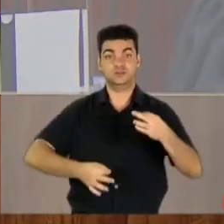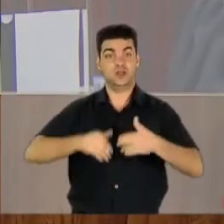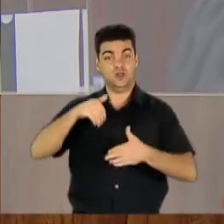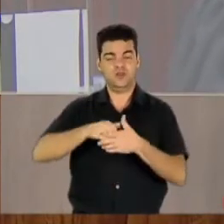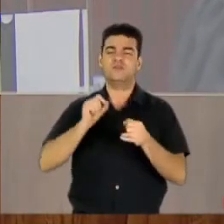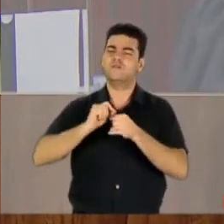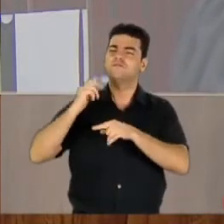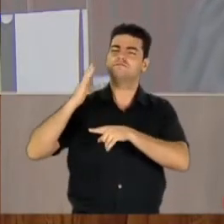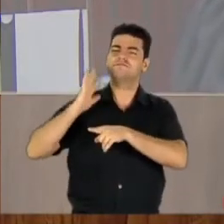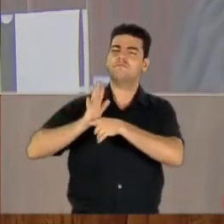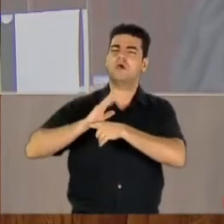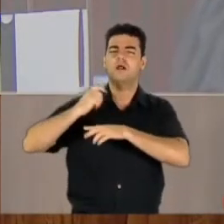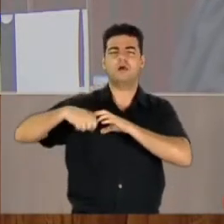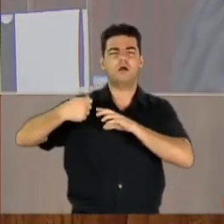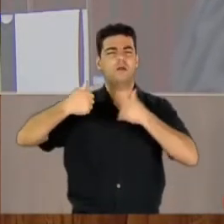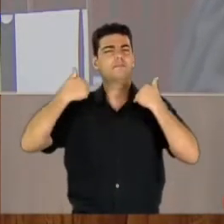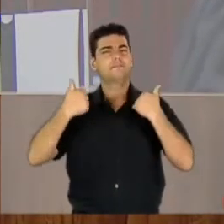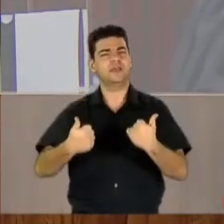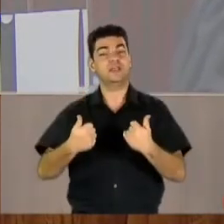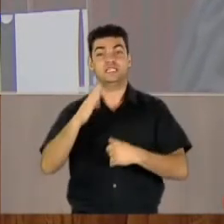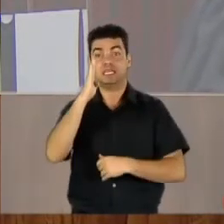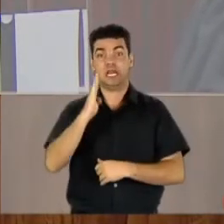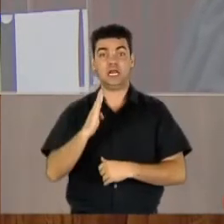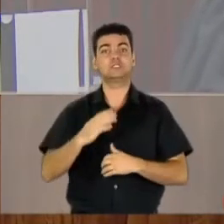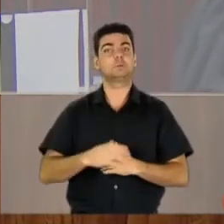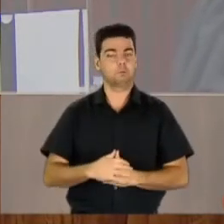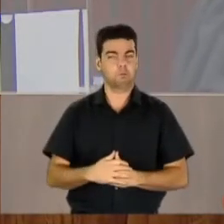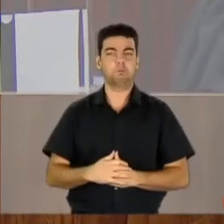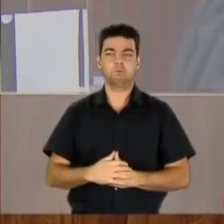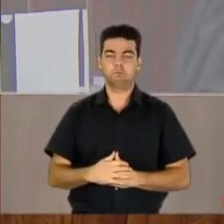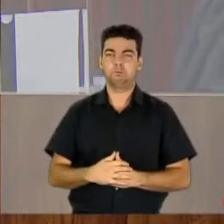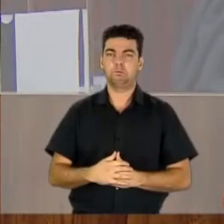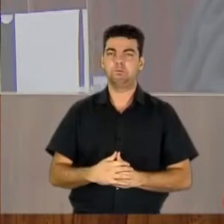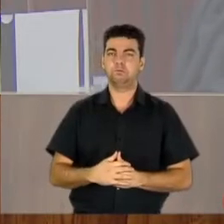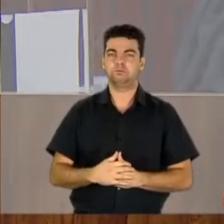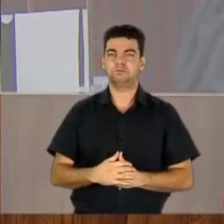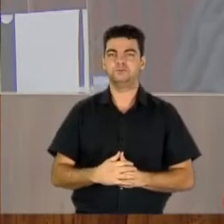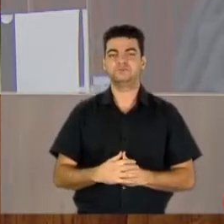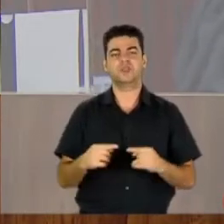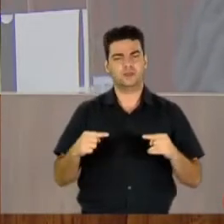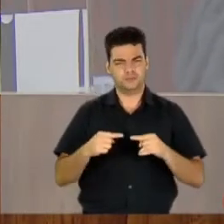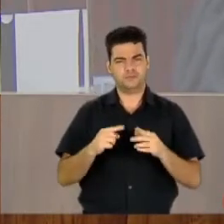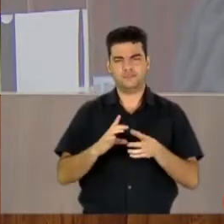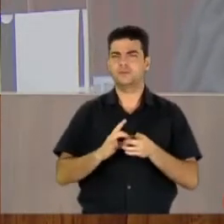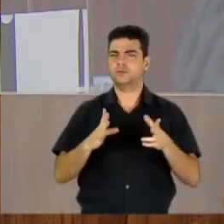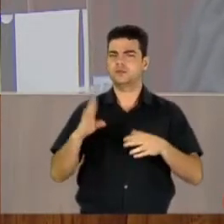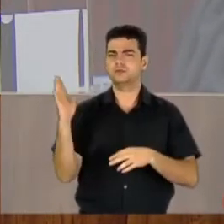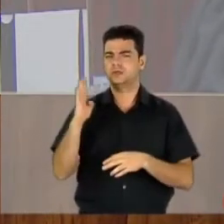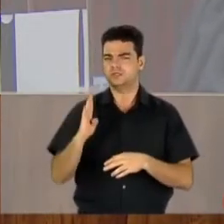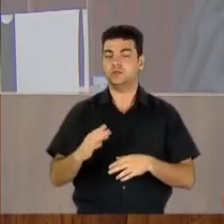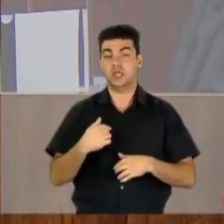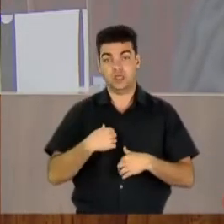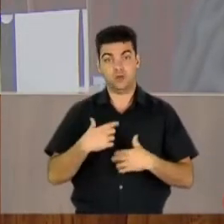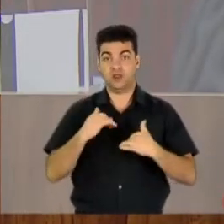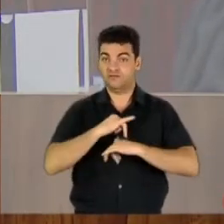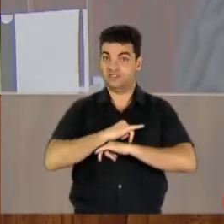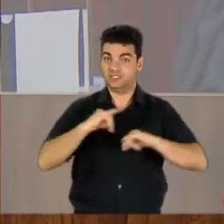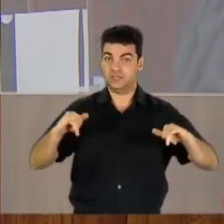eleitoral e à democracia brasileira, acho muito importante fazer